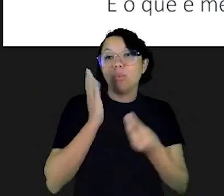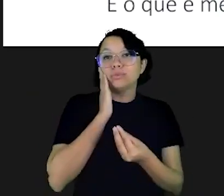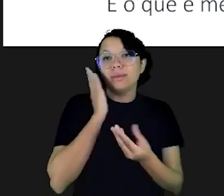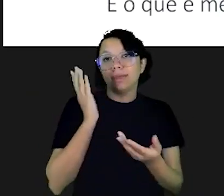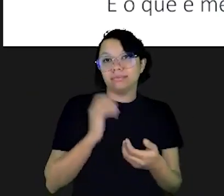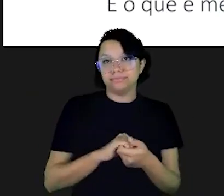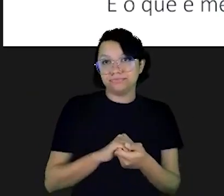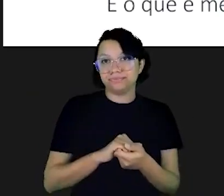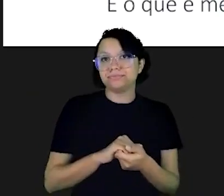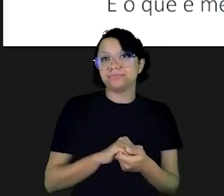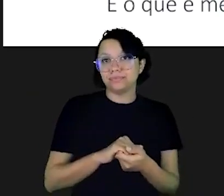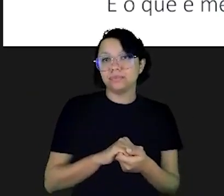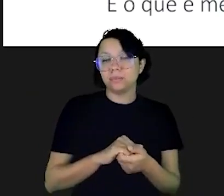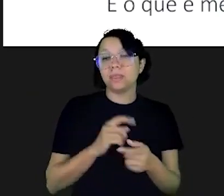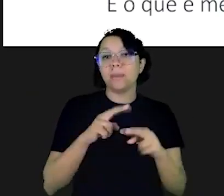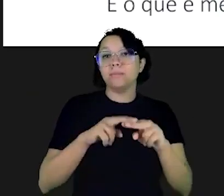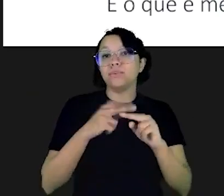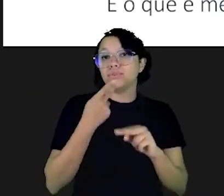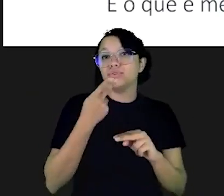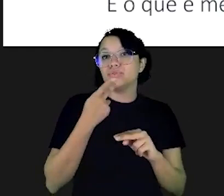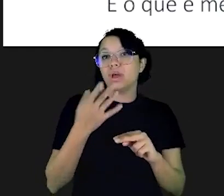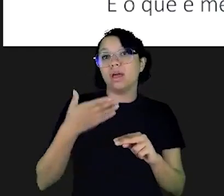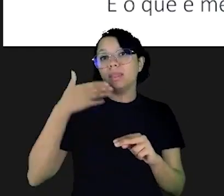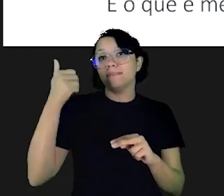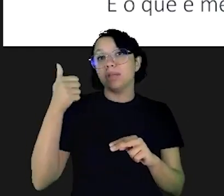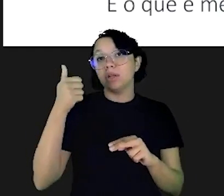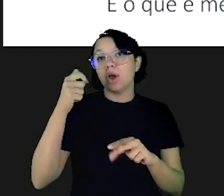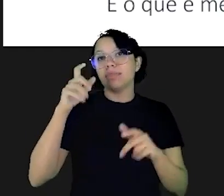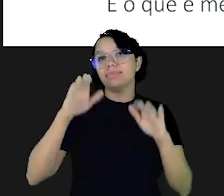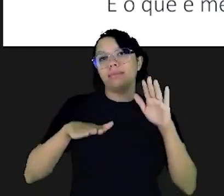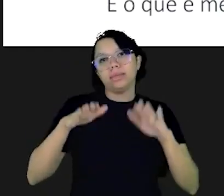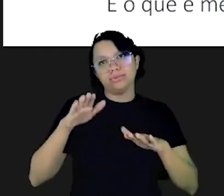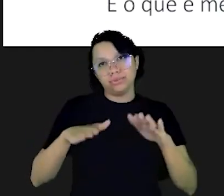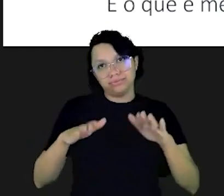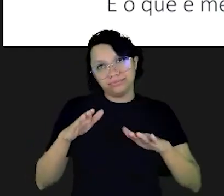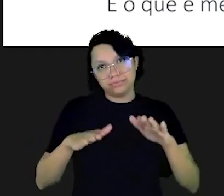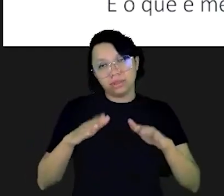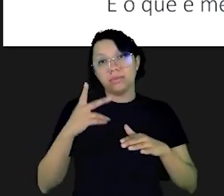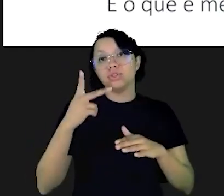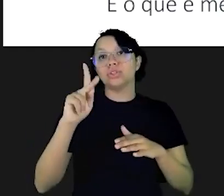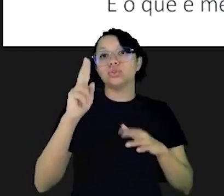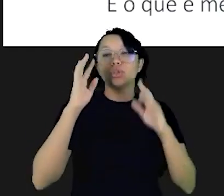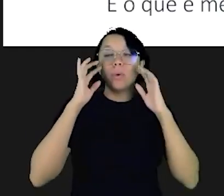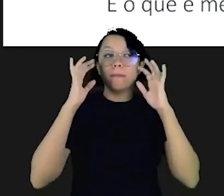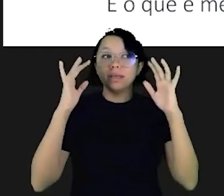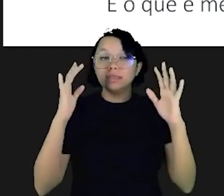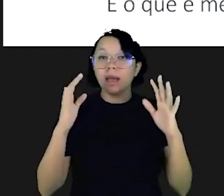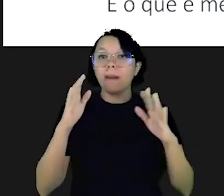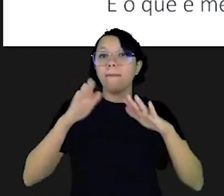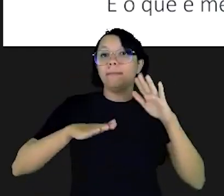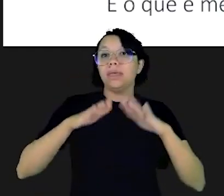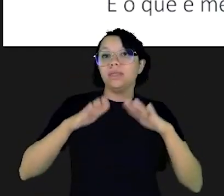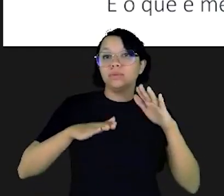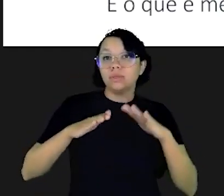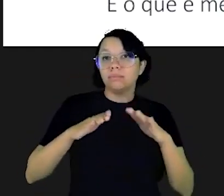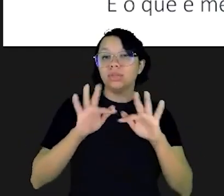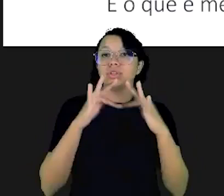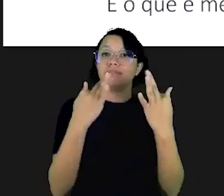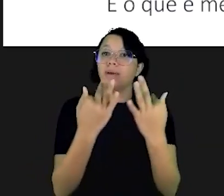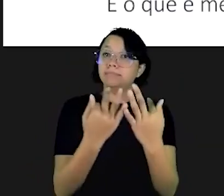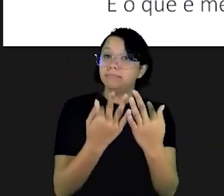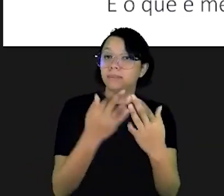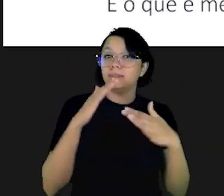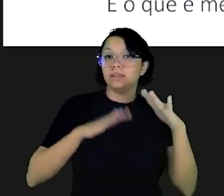a gente não tem bola de cristal a verdade é essa e é por isso que a gente diz o que é melhor depende depende da sua